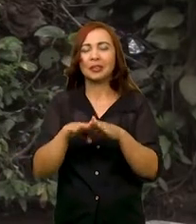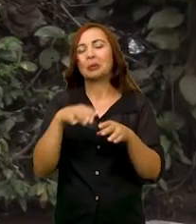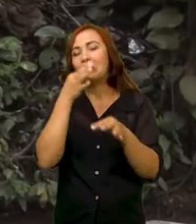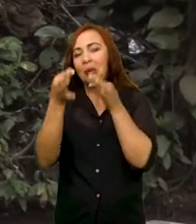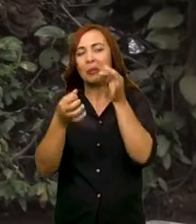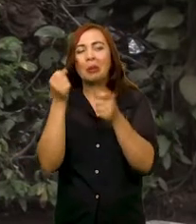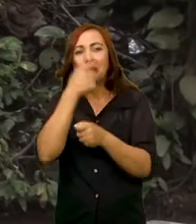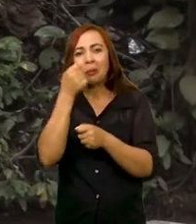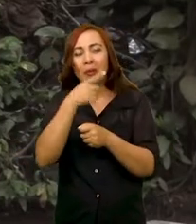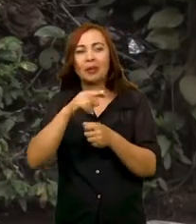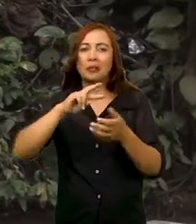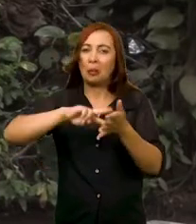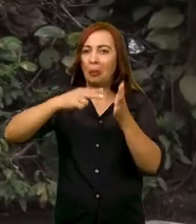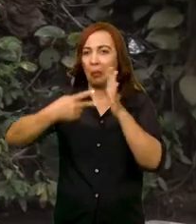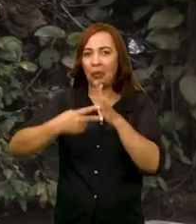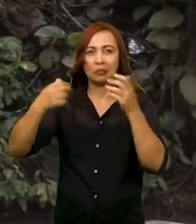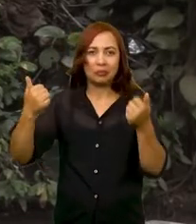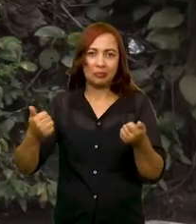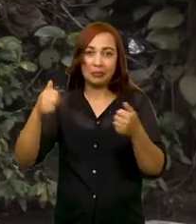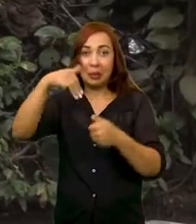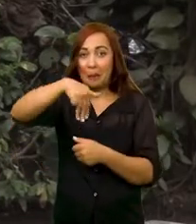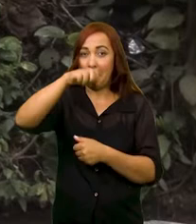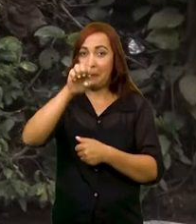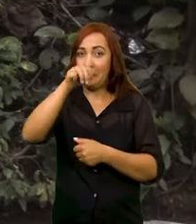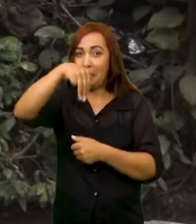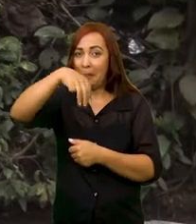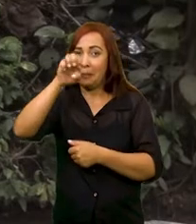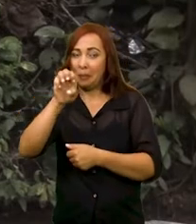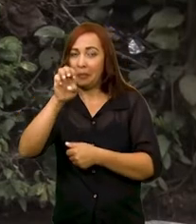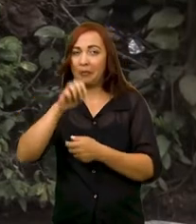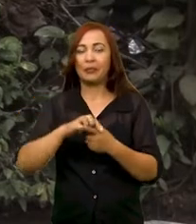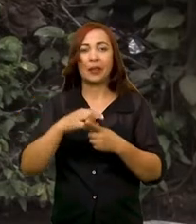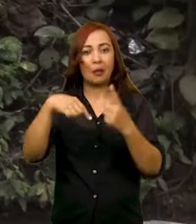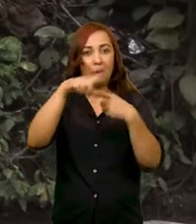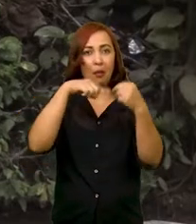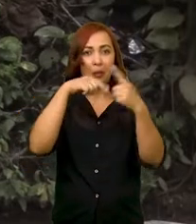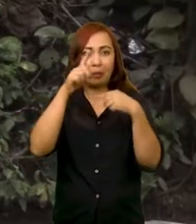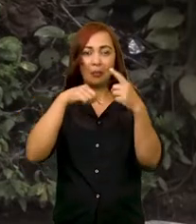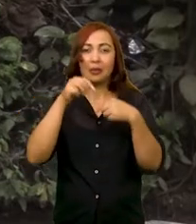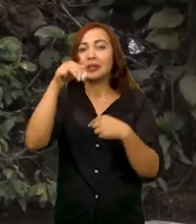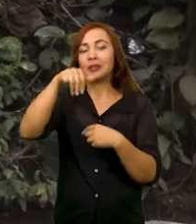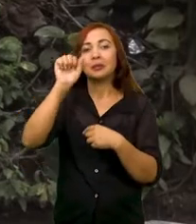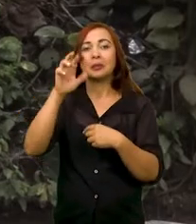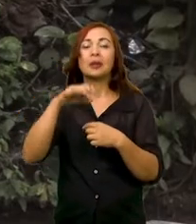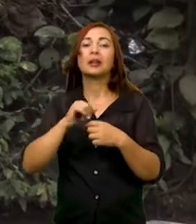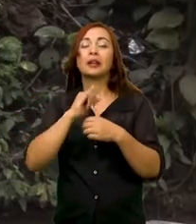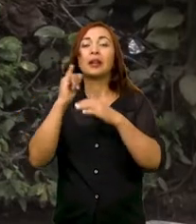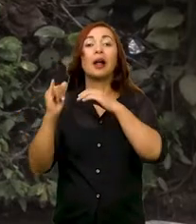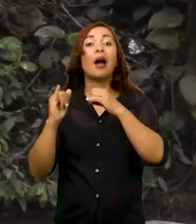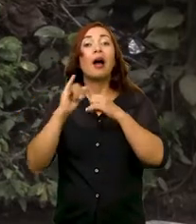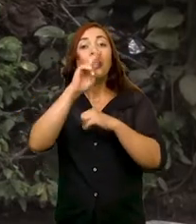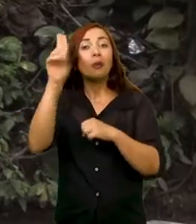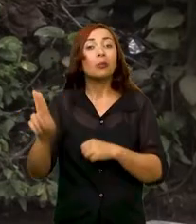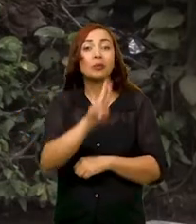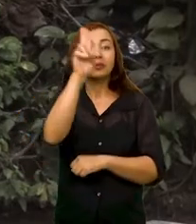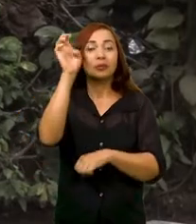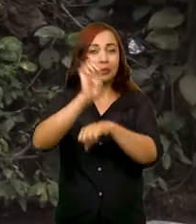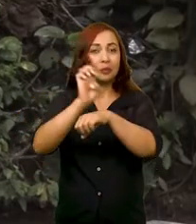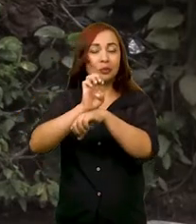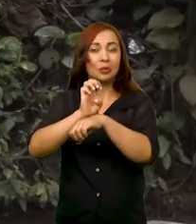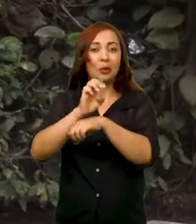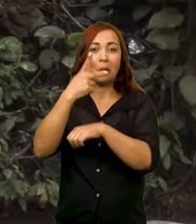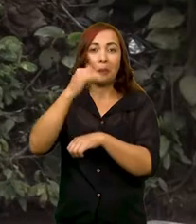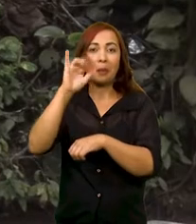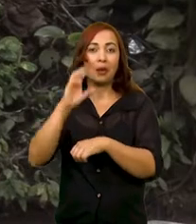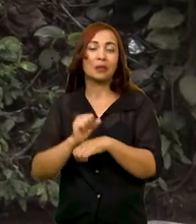ironia pode se tornar um meme. O sucesso fez o meme se tornar objeto de pesquisa na Universidade Estadual do Piauí, com